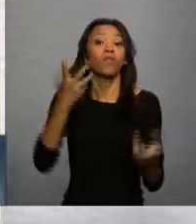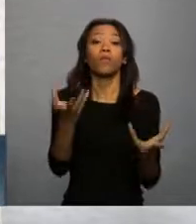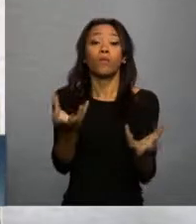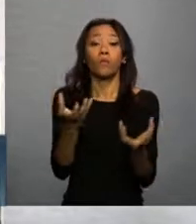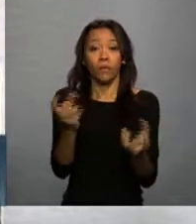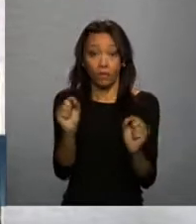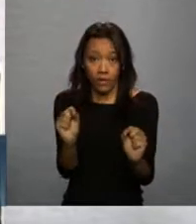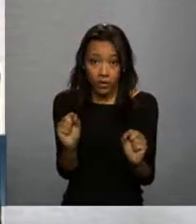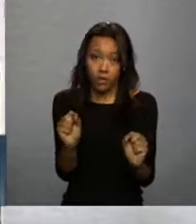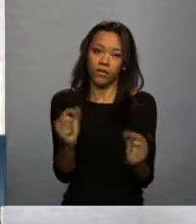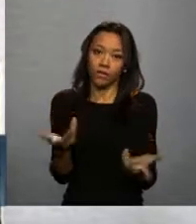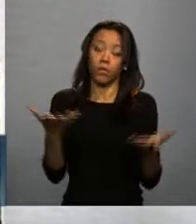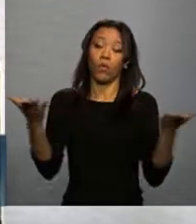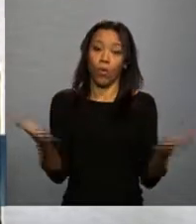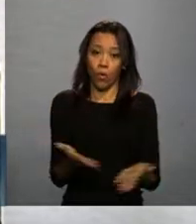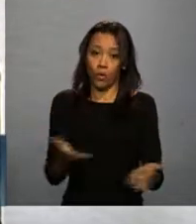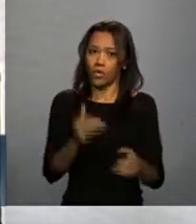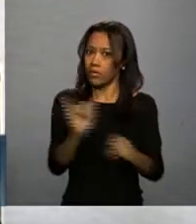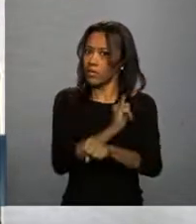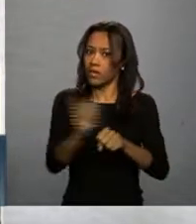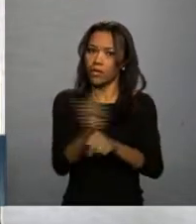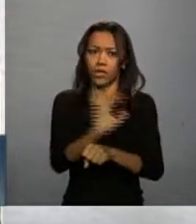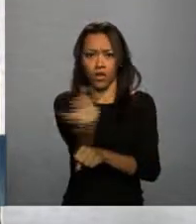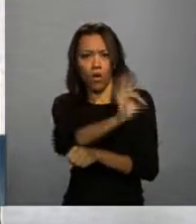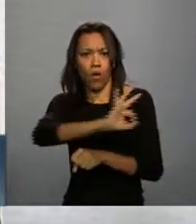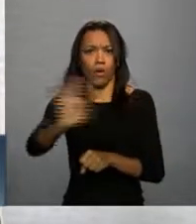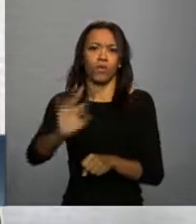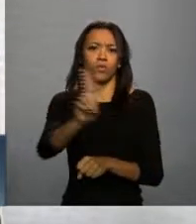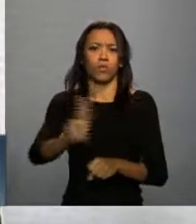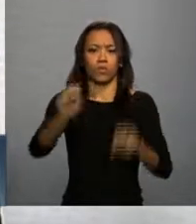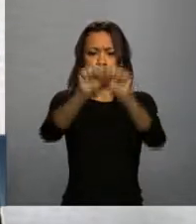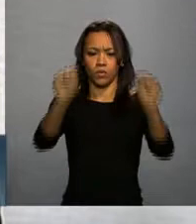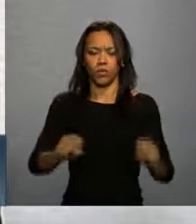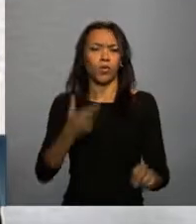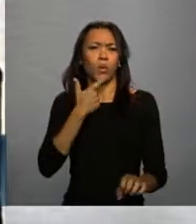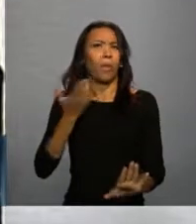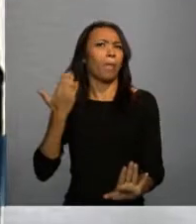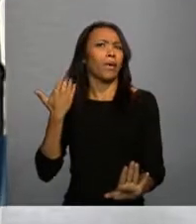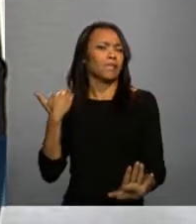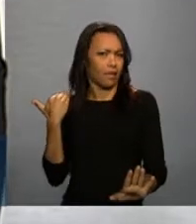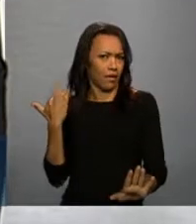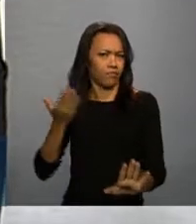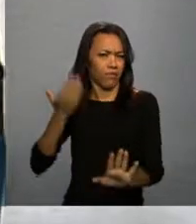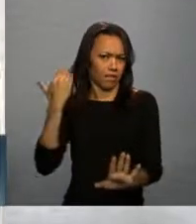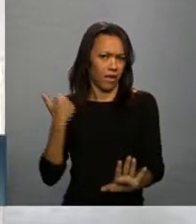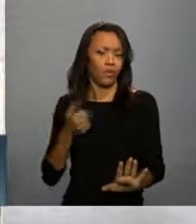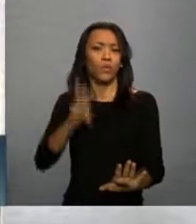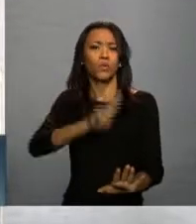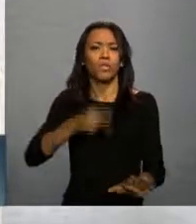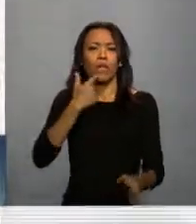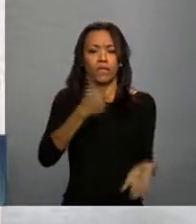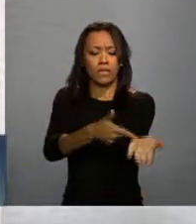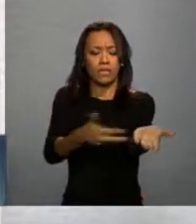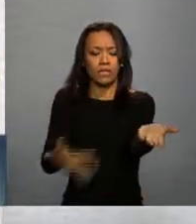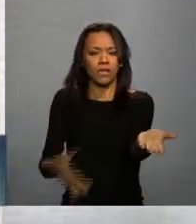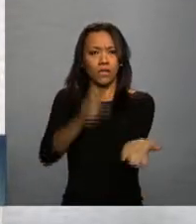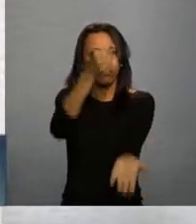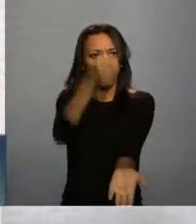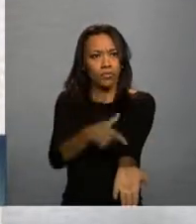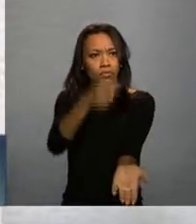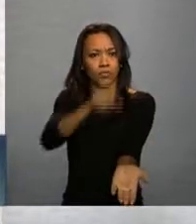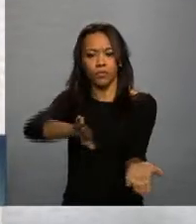e hoje imprescindível. Imaginar que a gente controlava sangue ou transfusões por planilhas de Excel